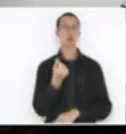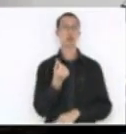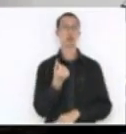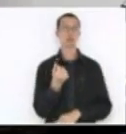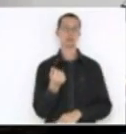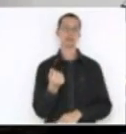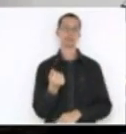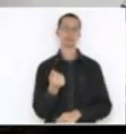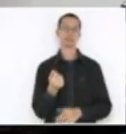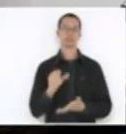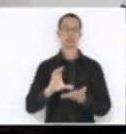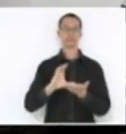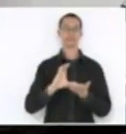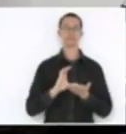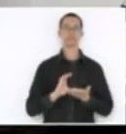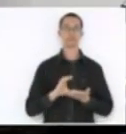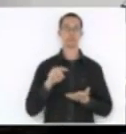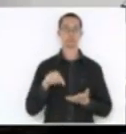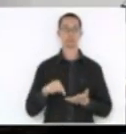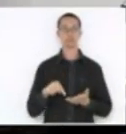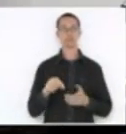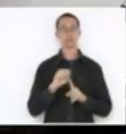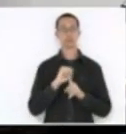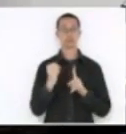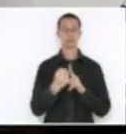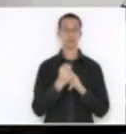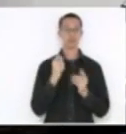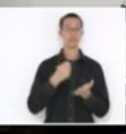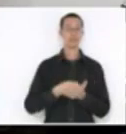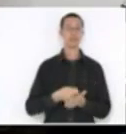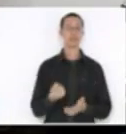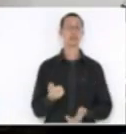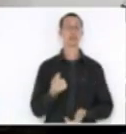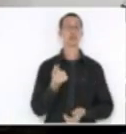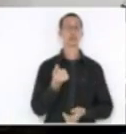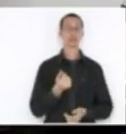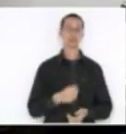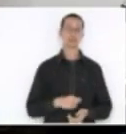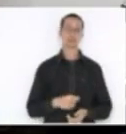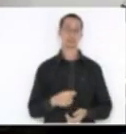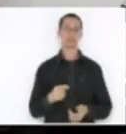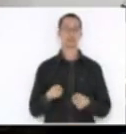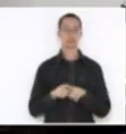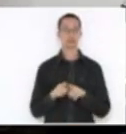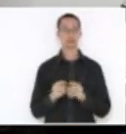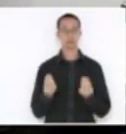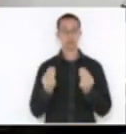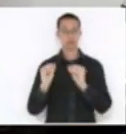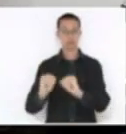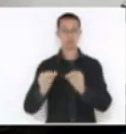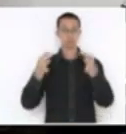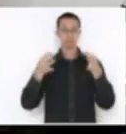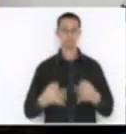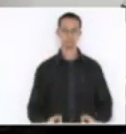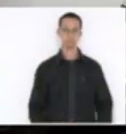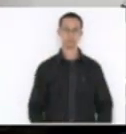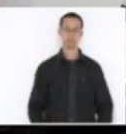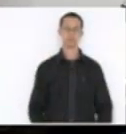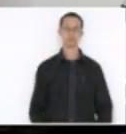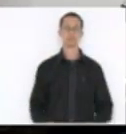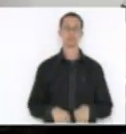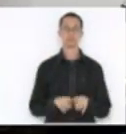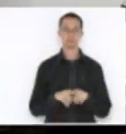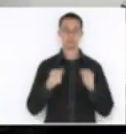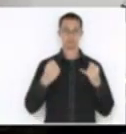o dinheiro público, para a sociedade catarinense, e a boa aplicação deste recurso. Inclusive, falando aqui do Fundam,